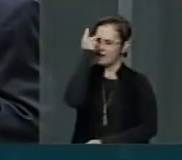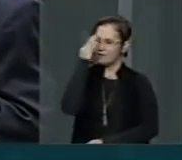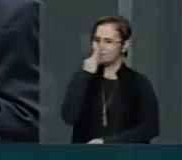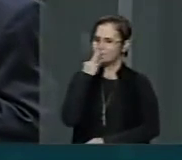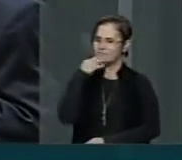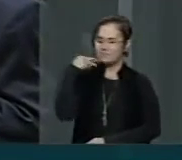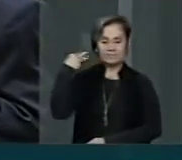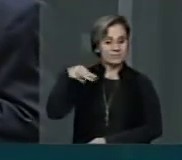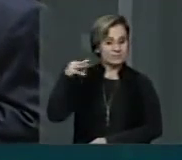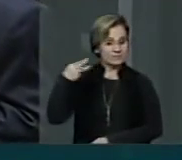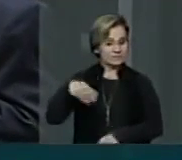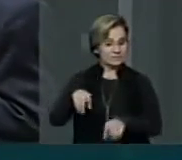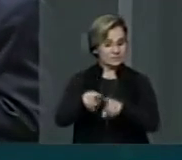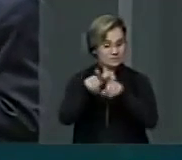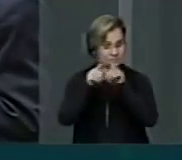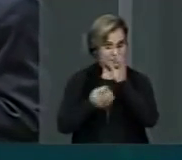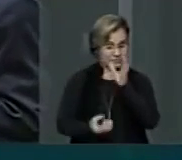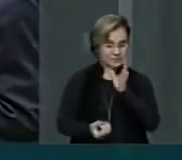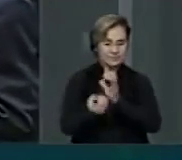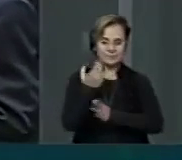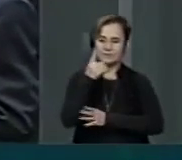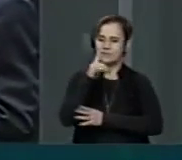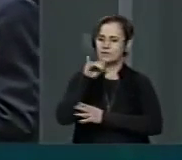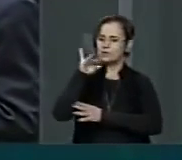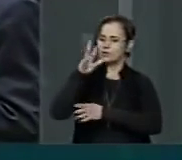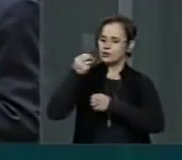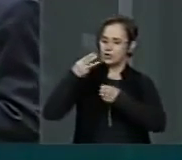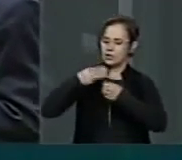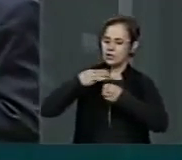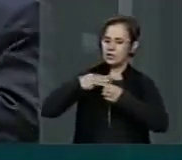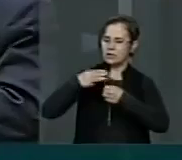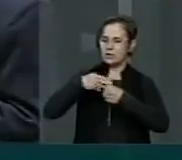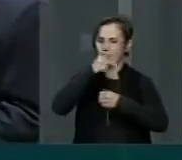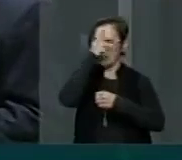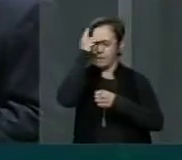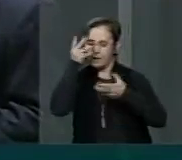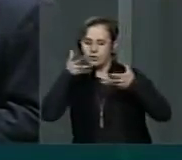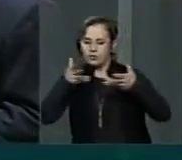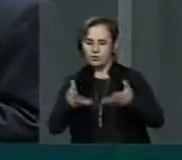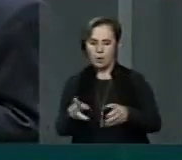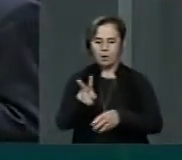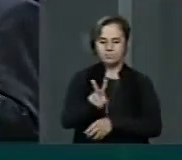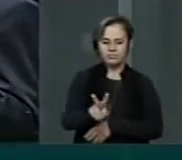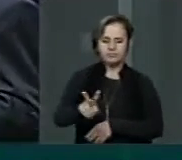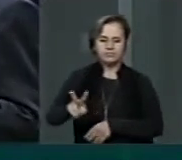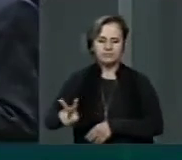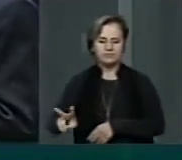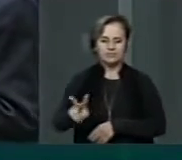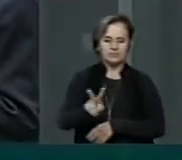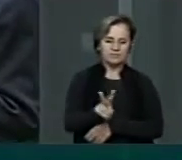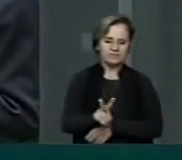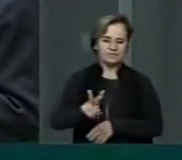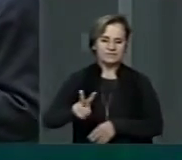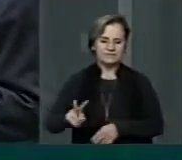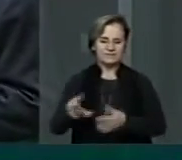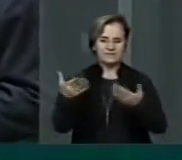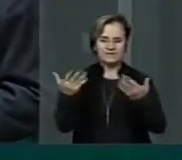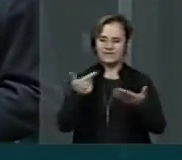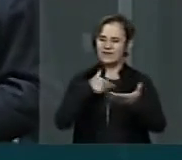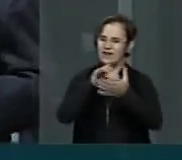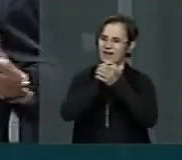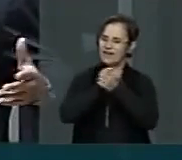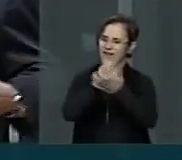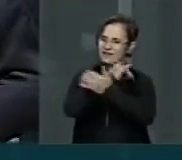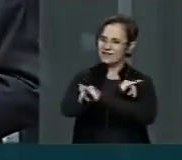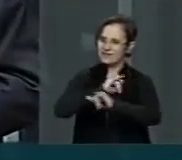também criou ou criaram o Dia Municipal do Regueiro. E aqui eu quero fazer um reconhecimento aos meus colegas do